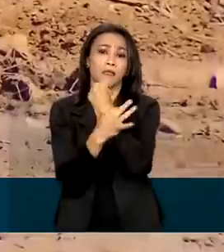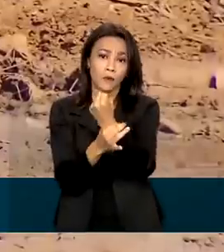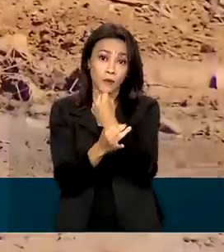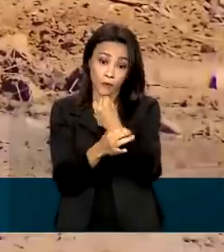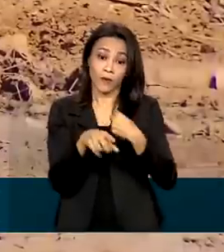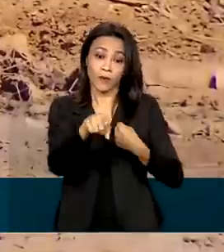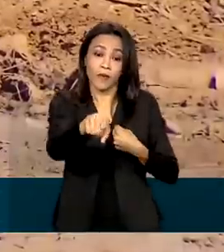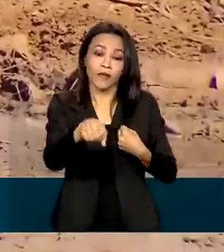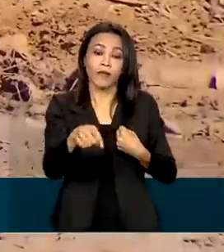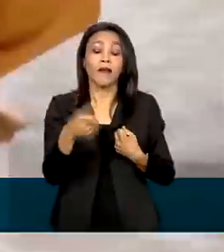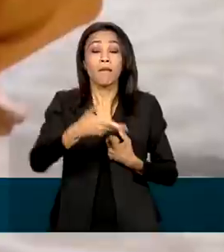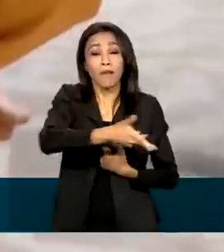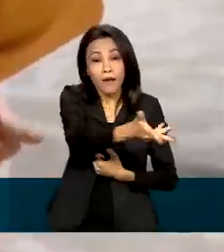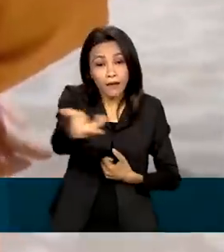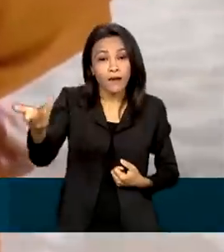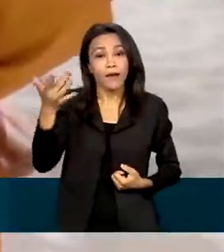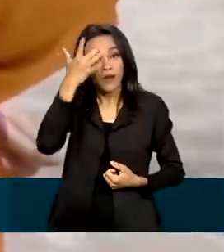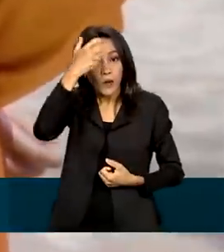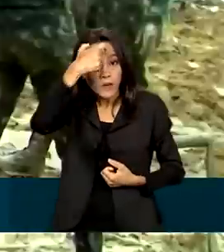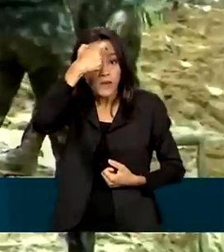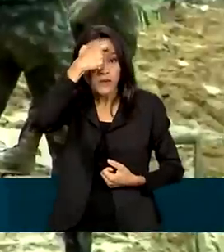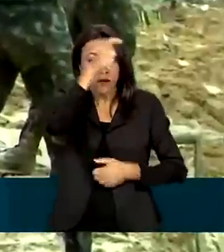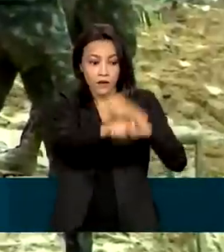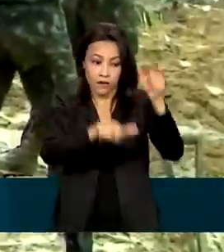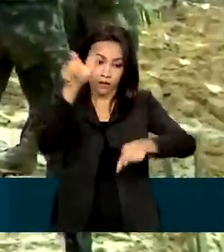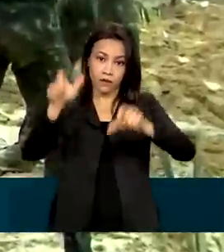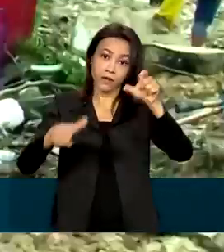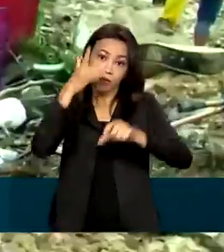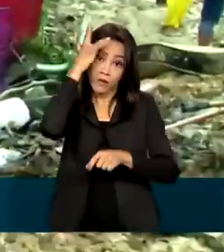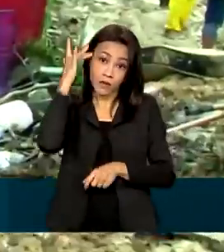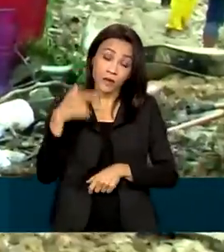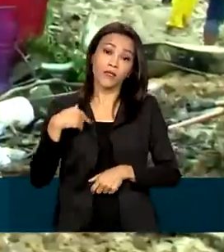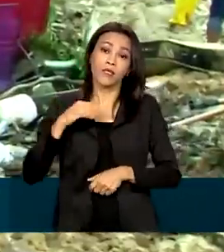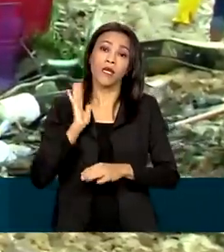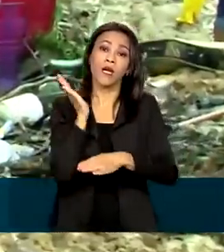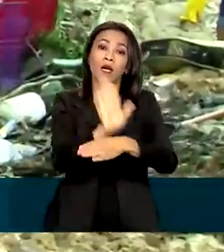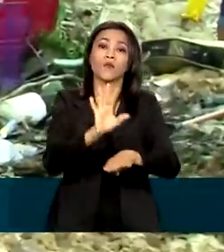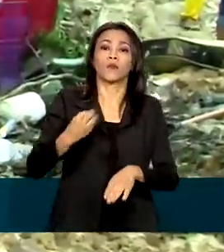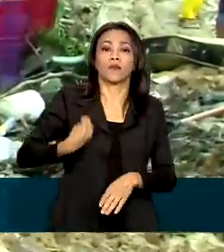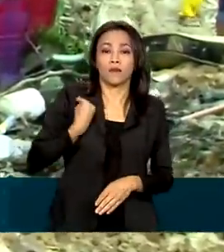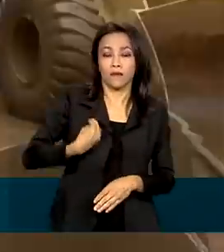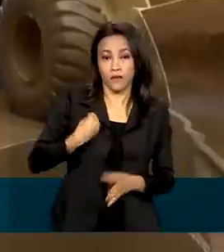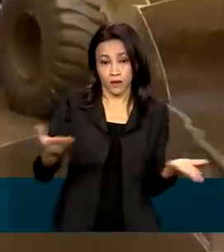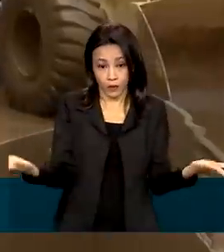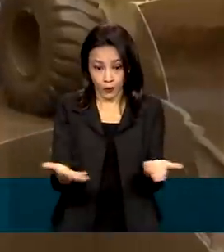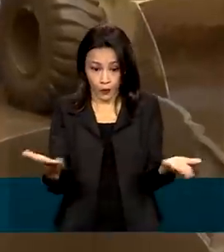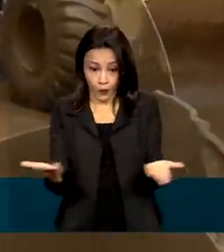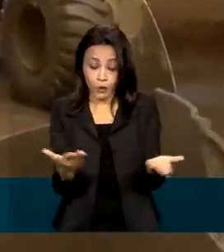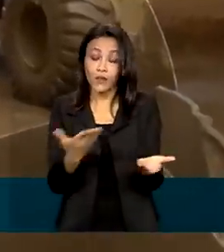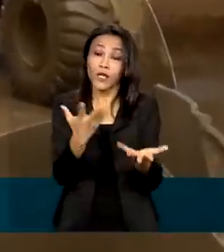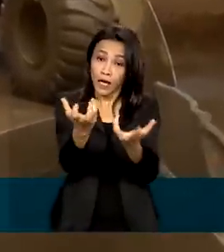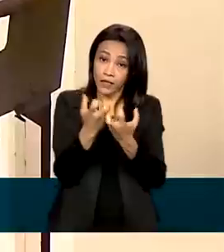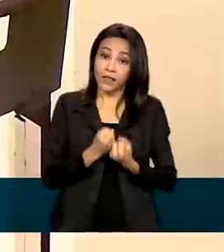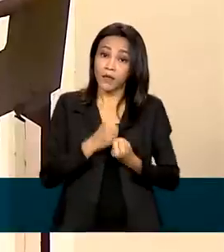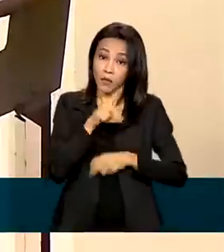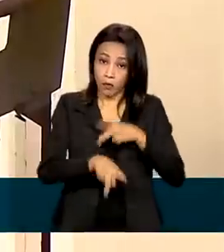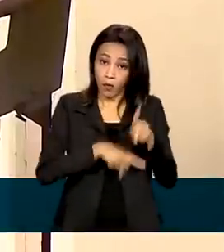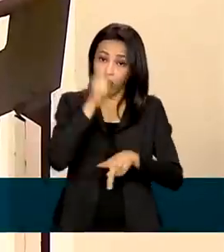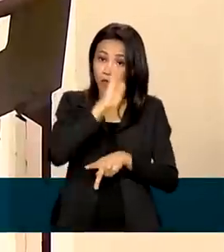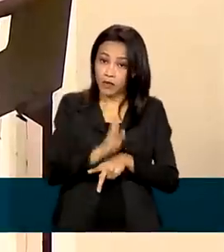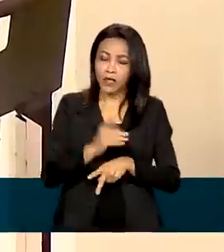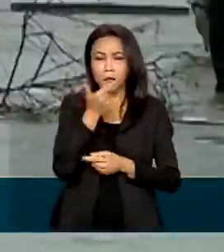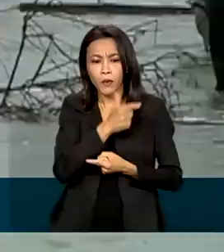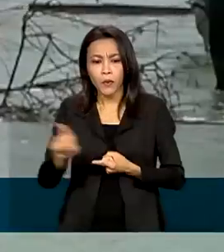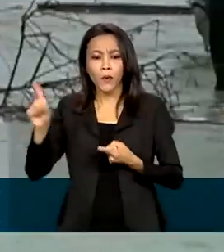trazendo mais eficácia para conscientizar pessoas e salvar vidas. Hoje, os brasileiros já recebem alertas de desastres por outros